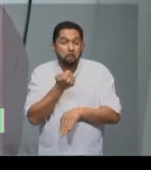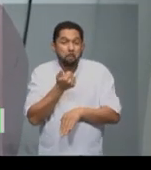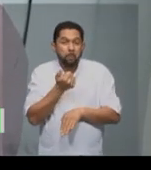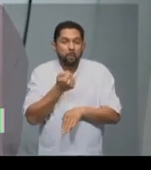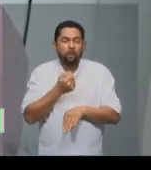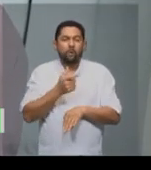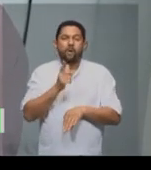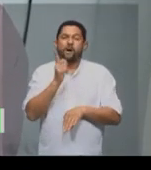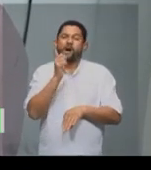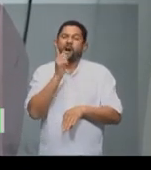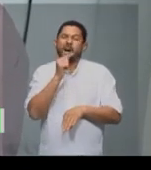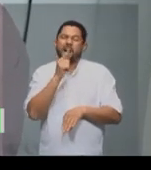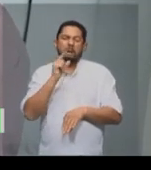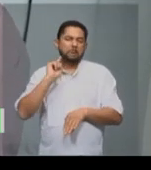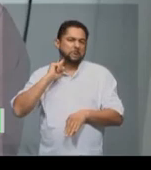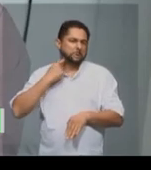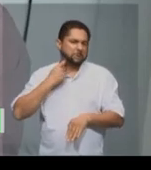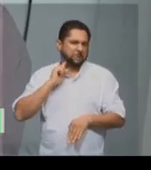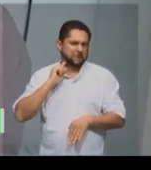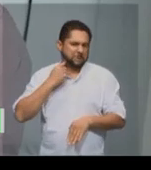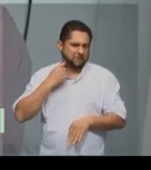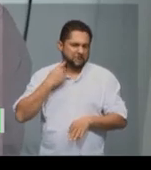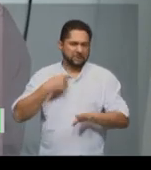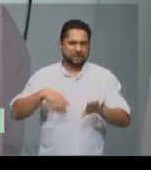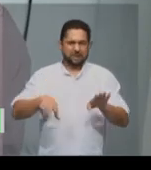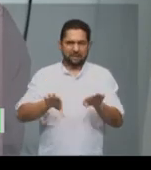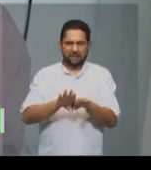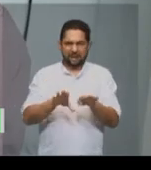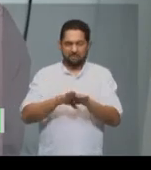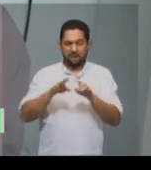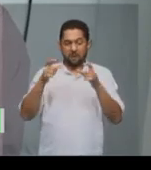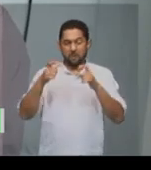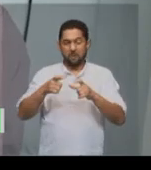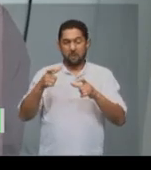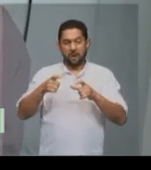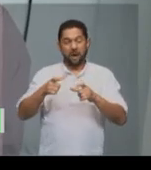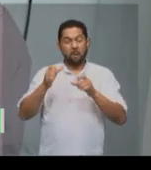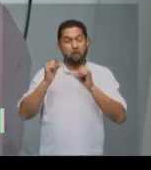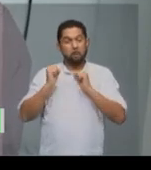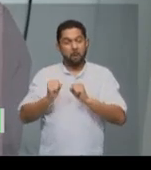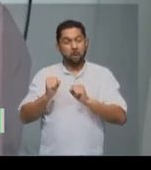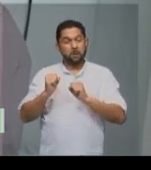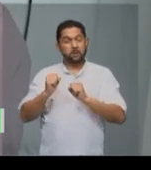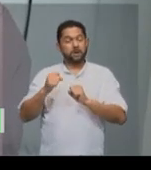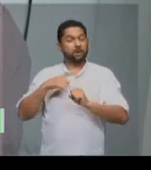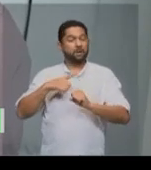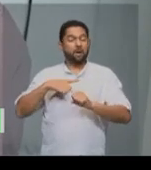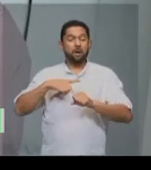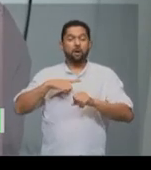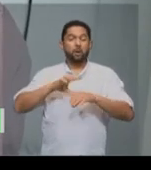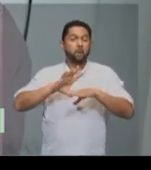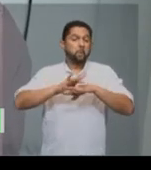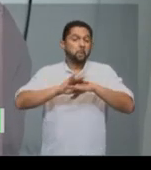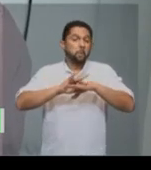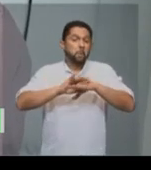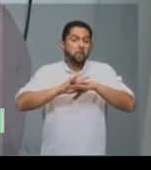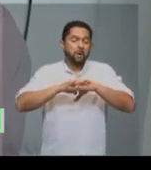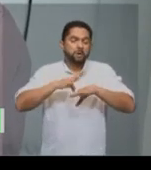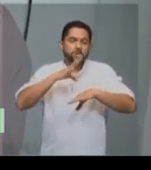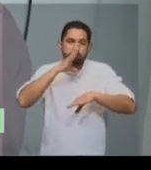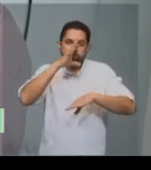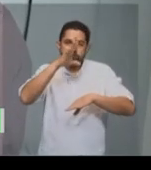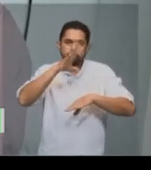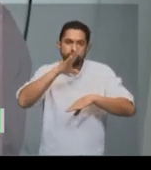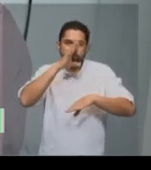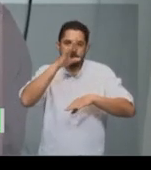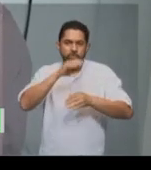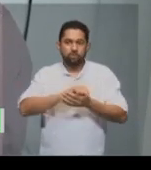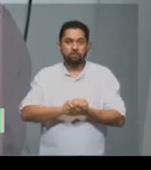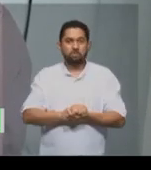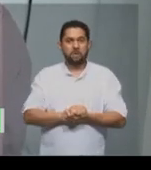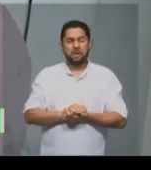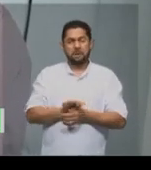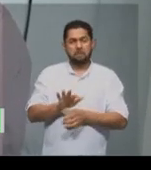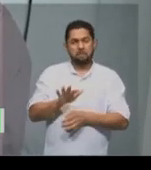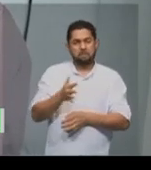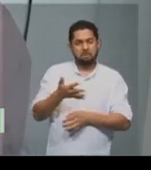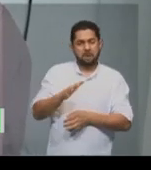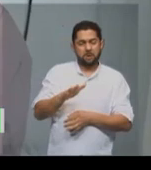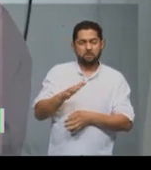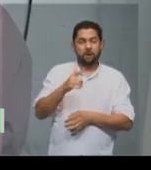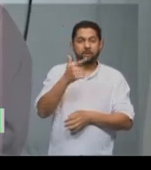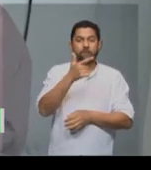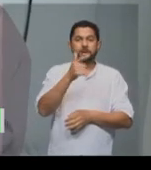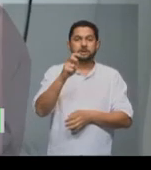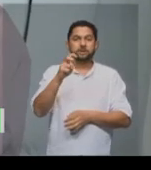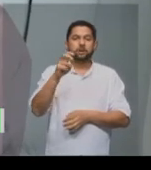água contaminada, um local propício a várias doenças, o que fazia com que grande parte, de 25%